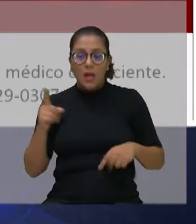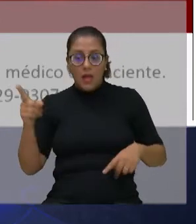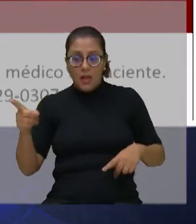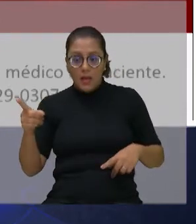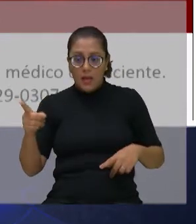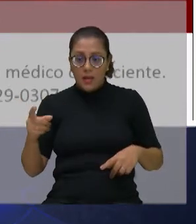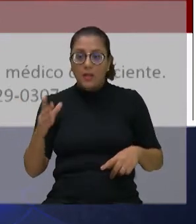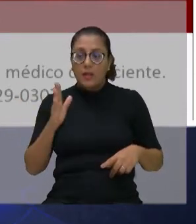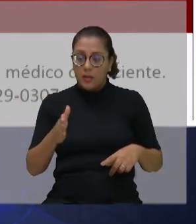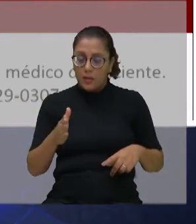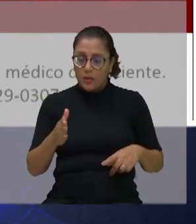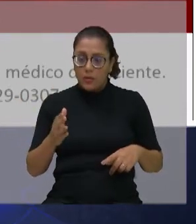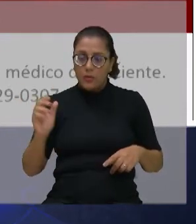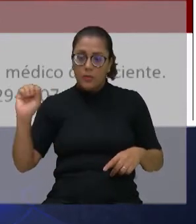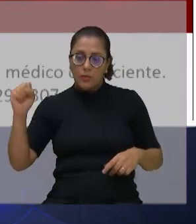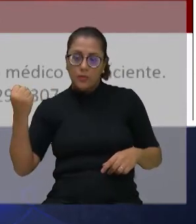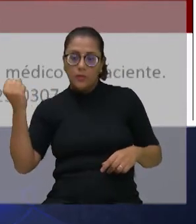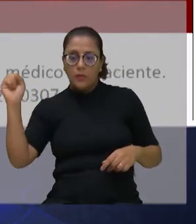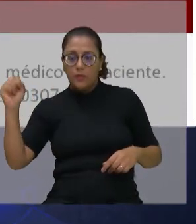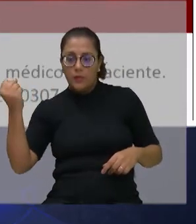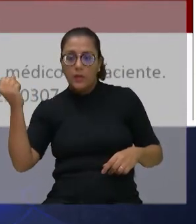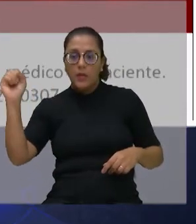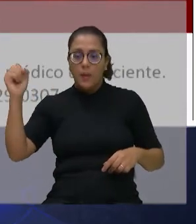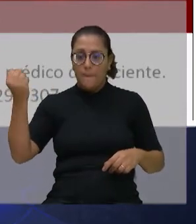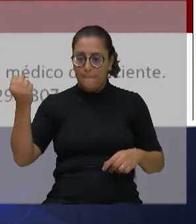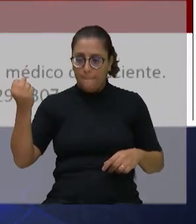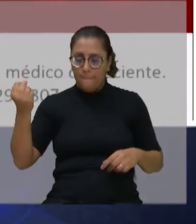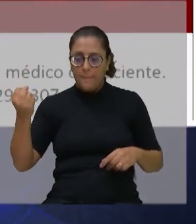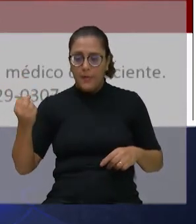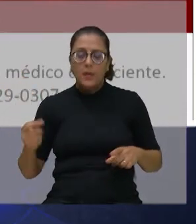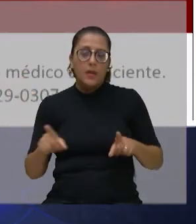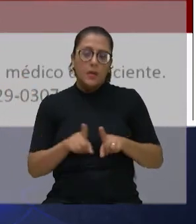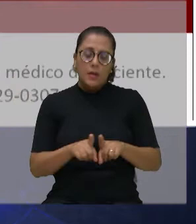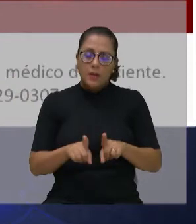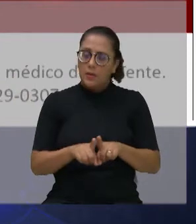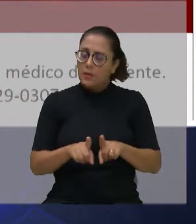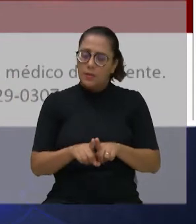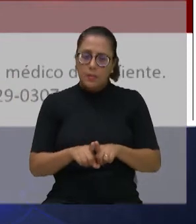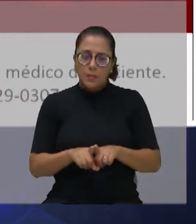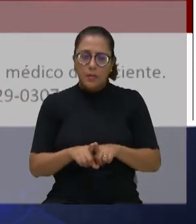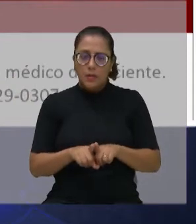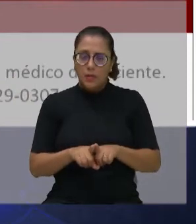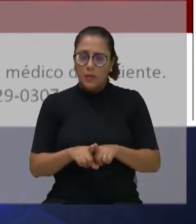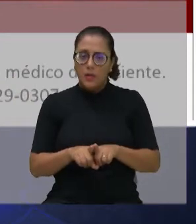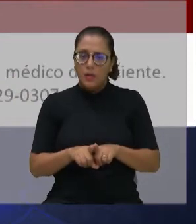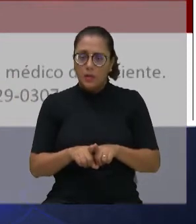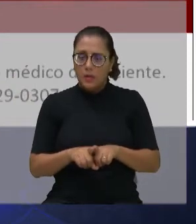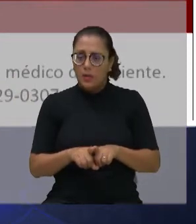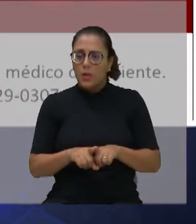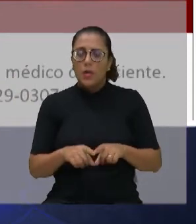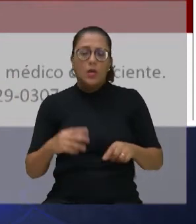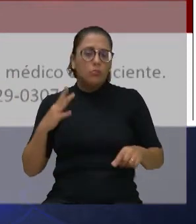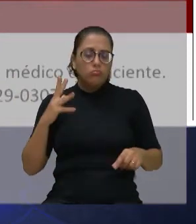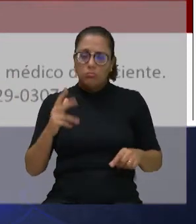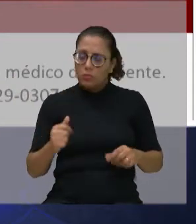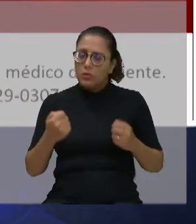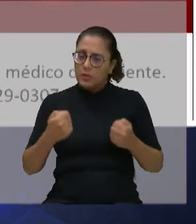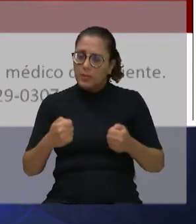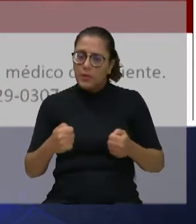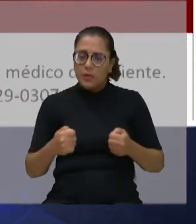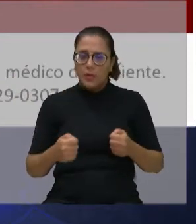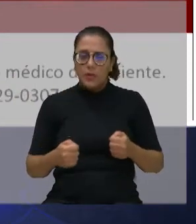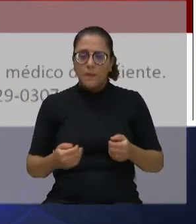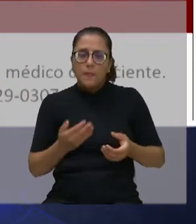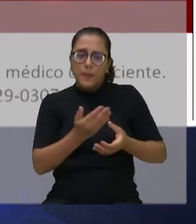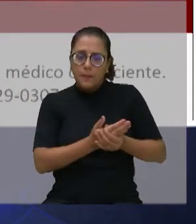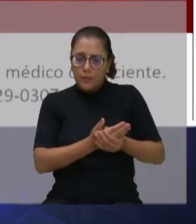com fisioterapia, exames de pós-internação, que é um projeto até que